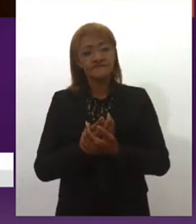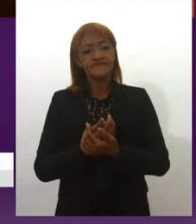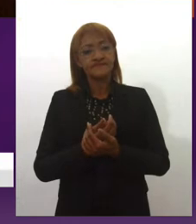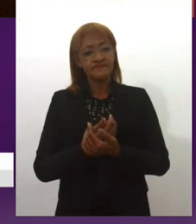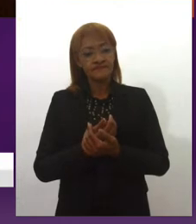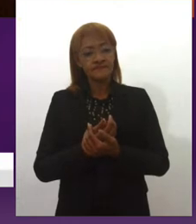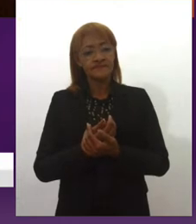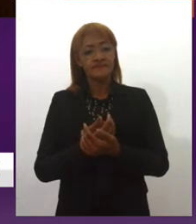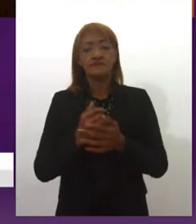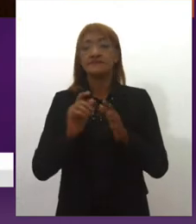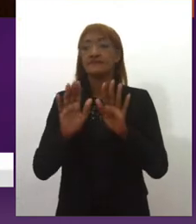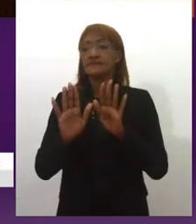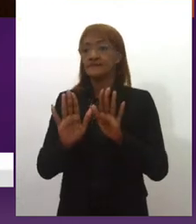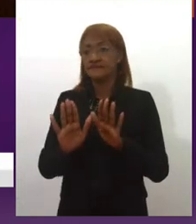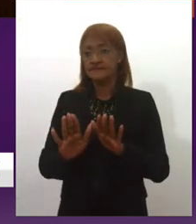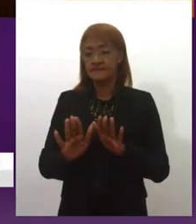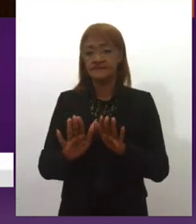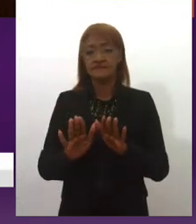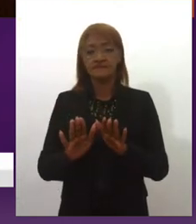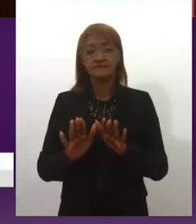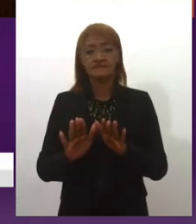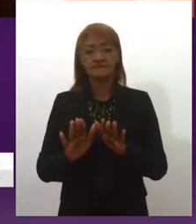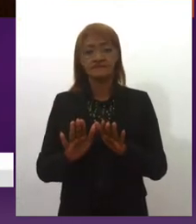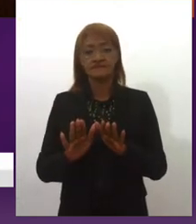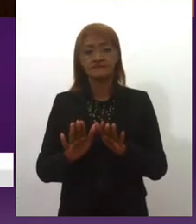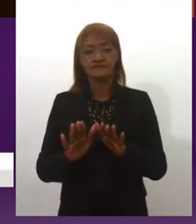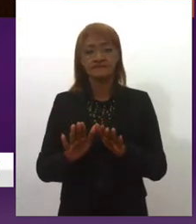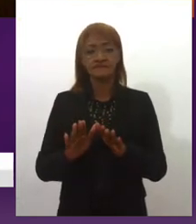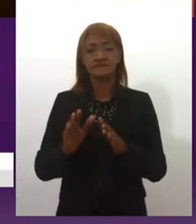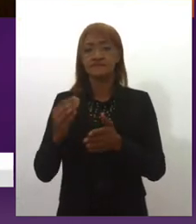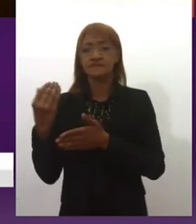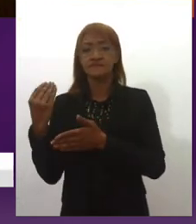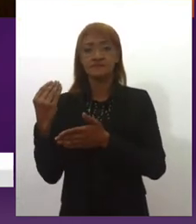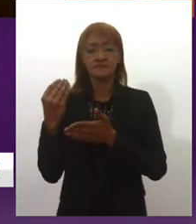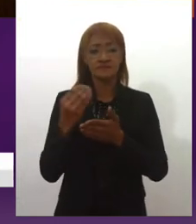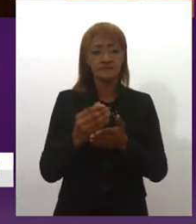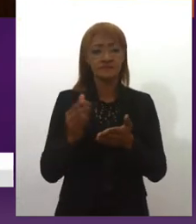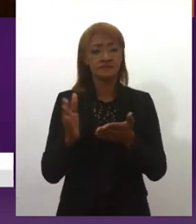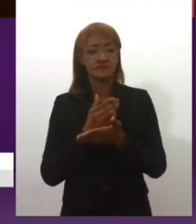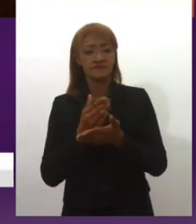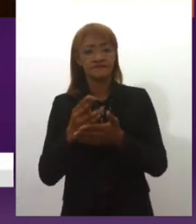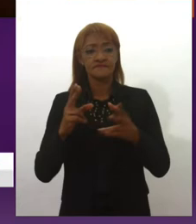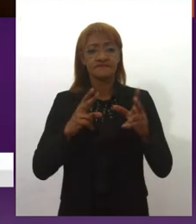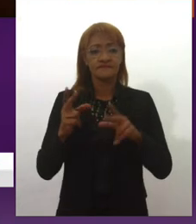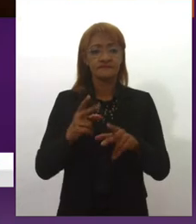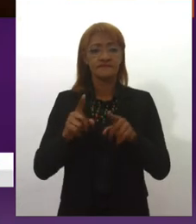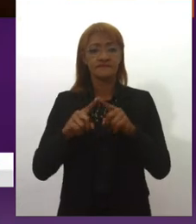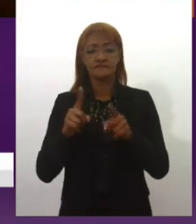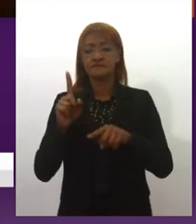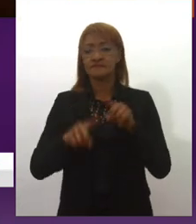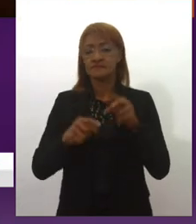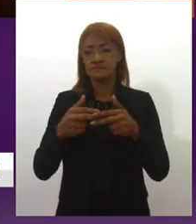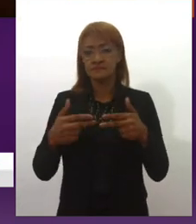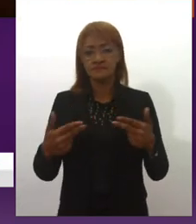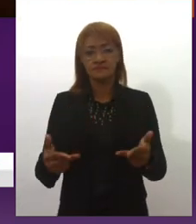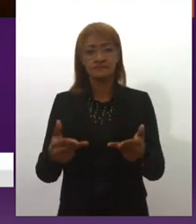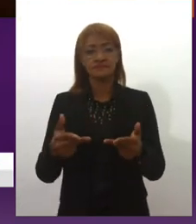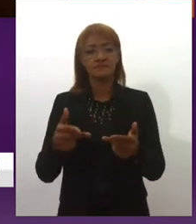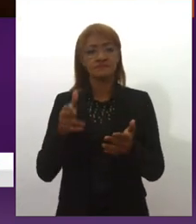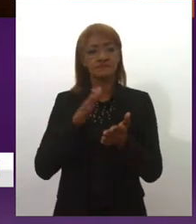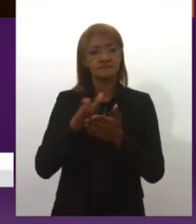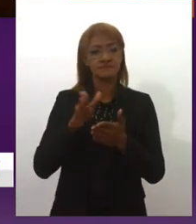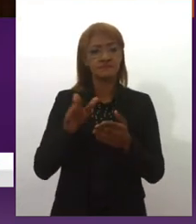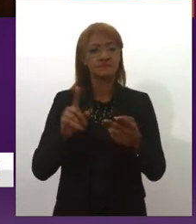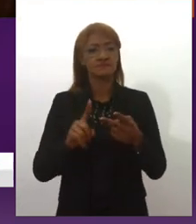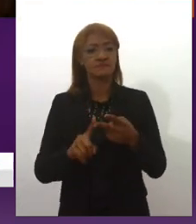mesmo assim, tem muitos investimentos, mesmo que sejam privados, eles estão ali, então, os alunos, tem bolsa Shell, tem bolsa